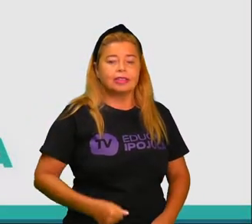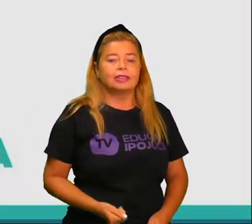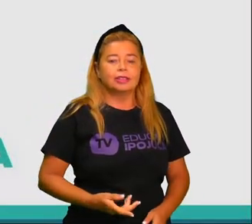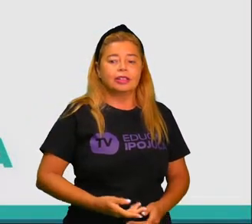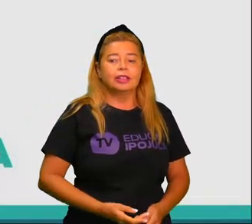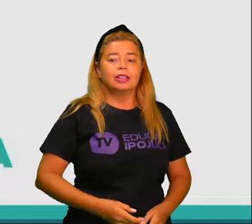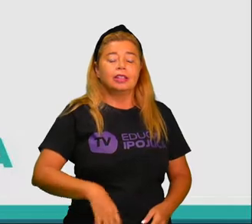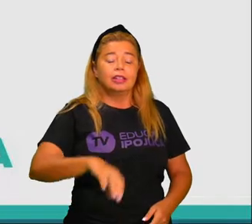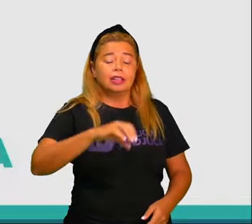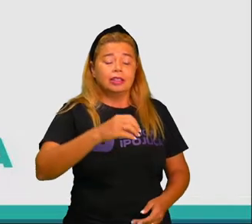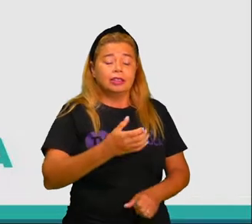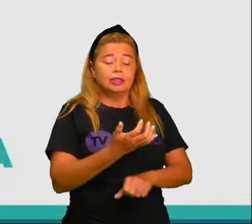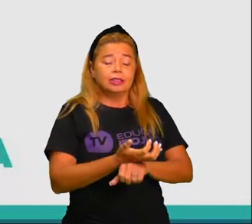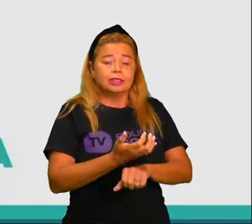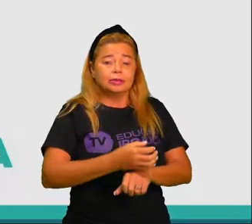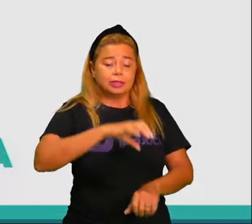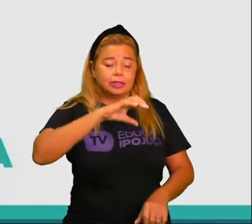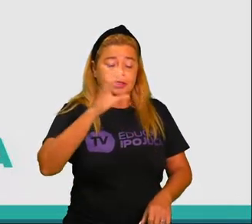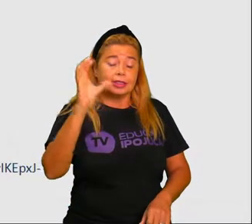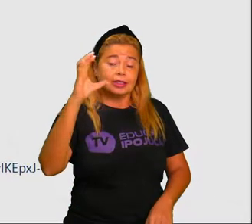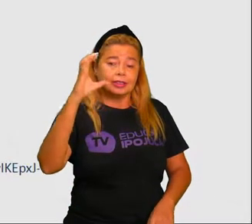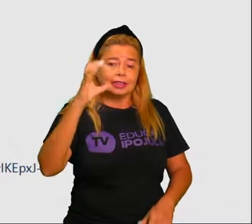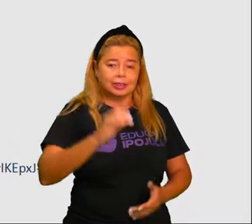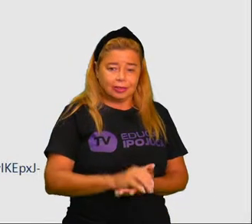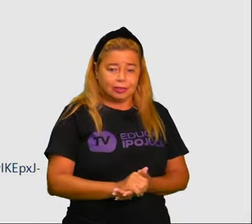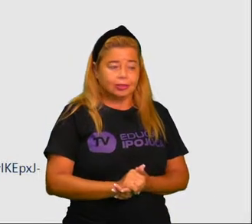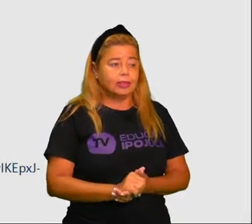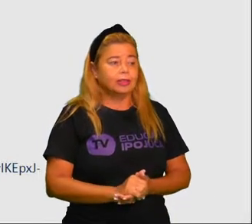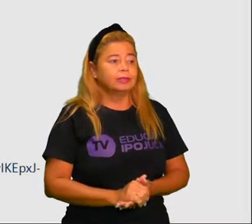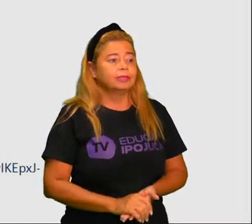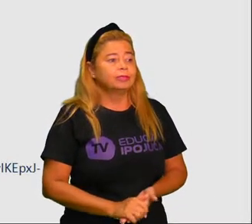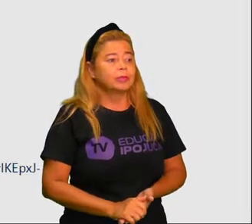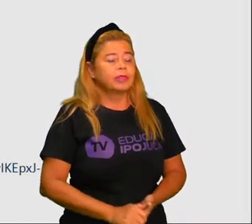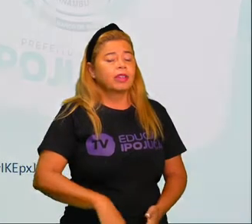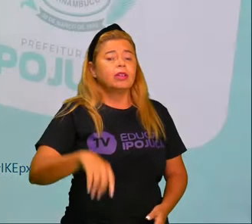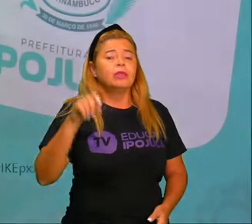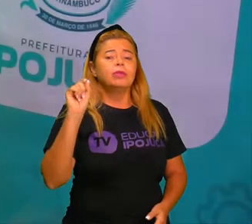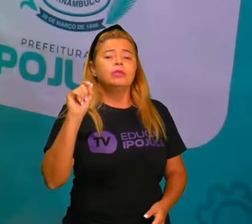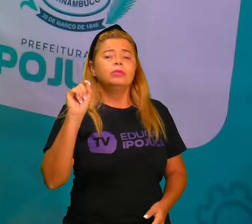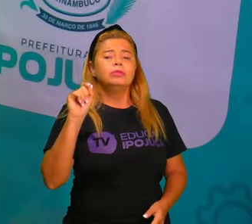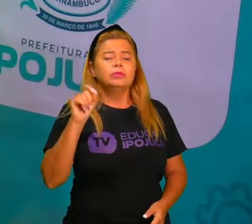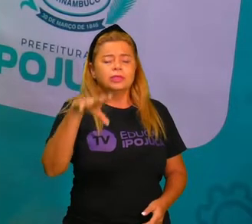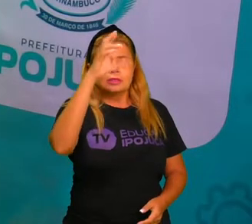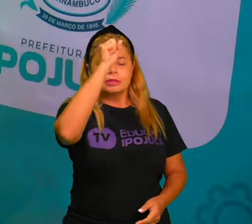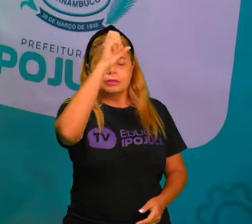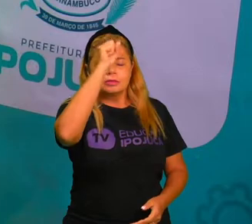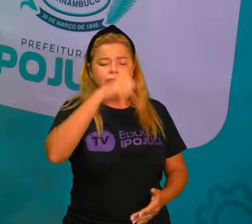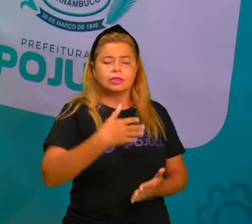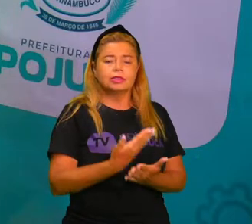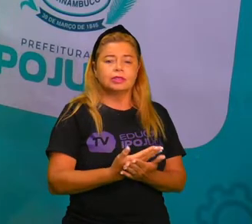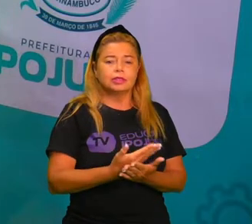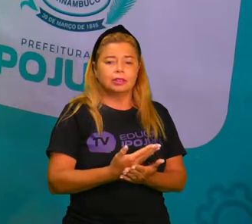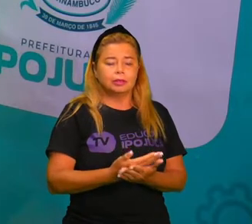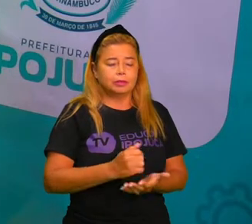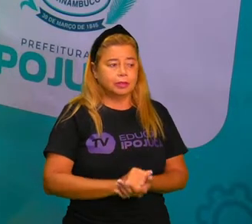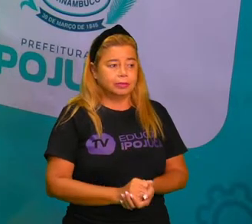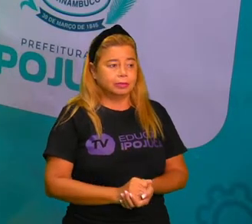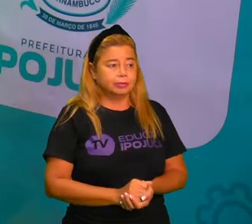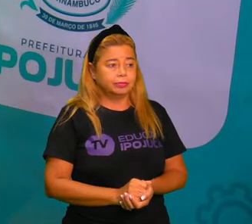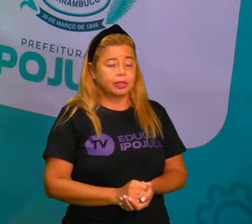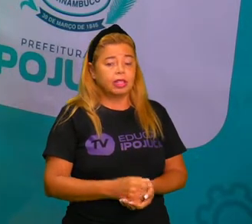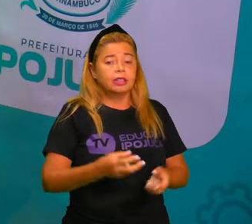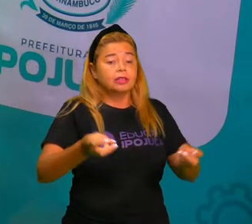e desenvolvimento dos animais. Vamos lá? O que iremos debater nessa aula? E aí vamos